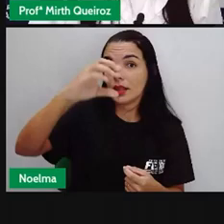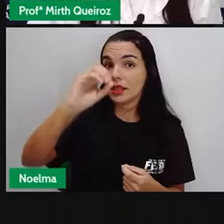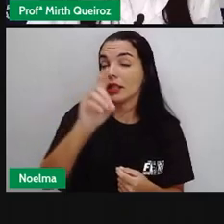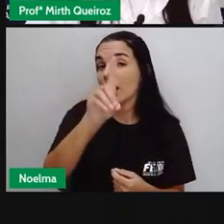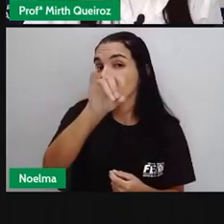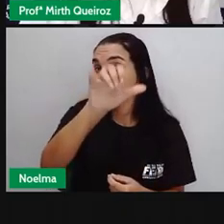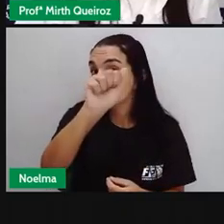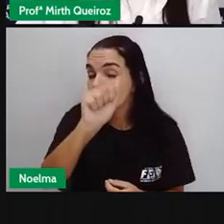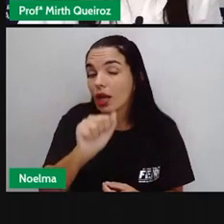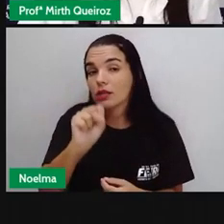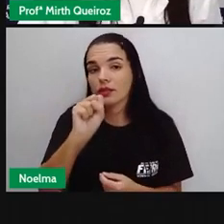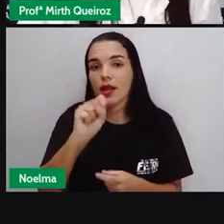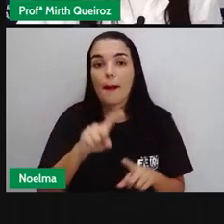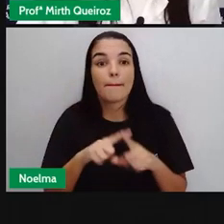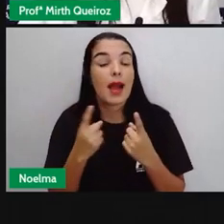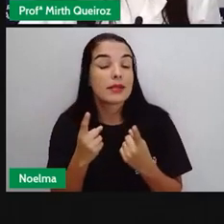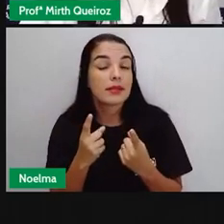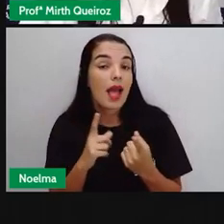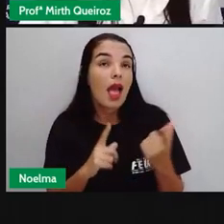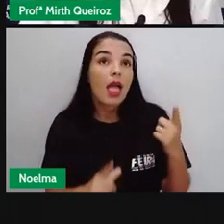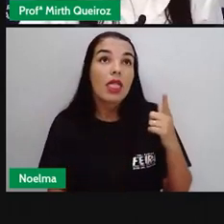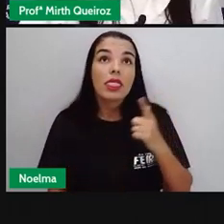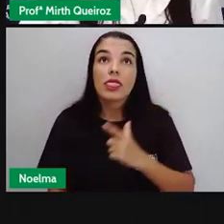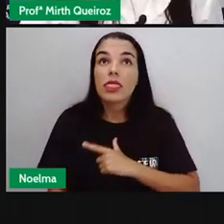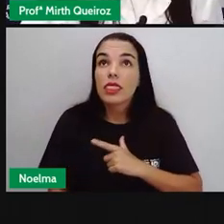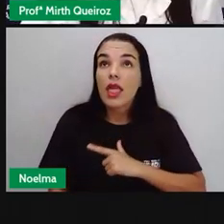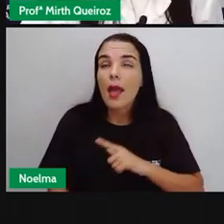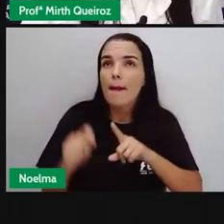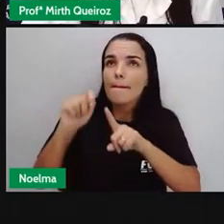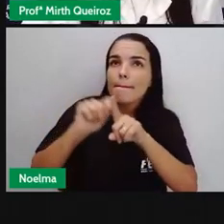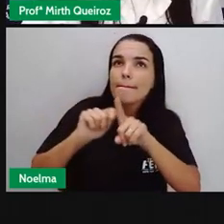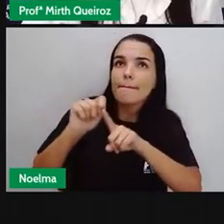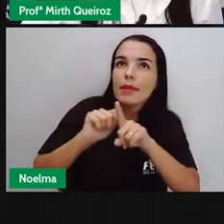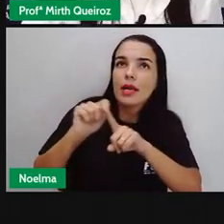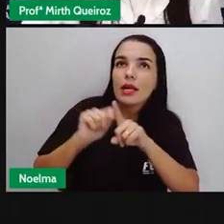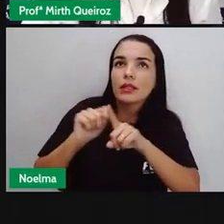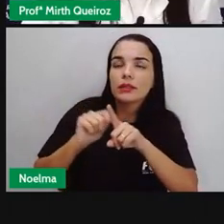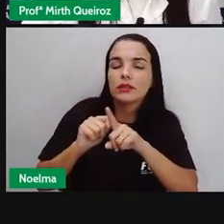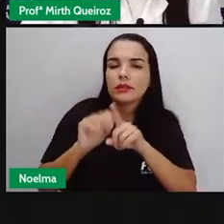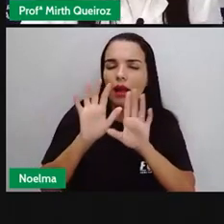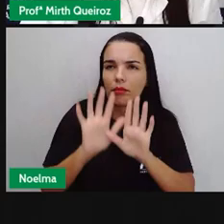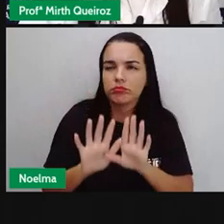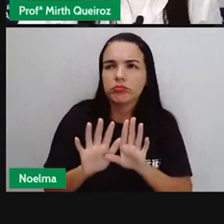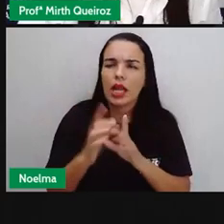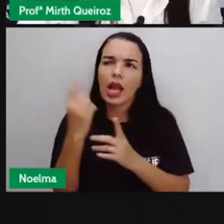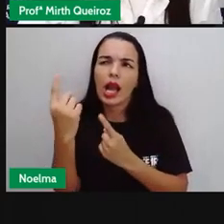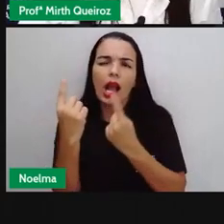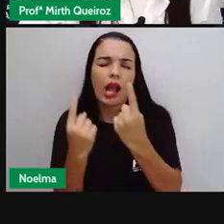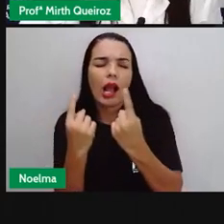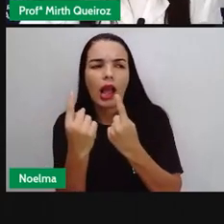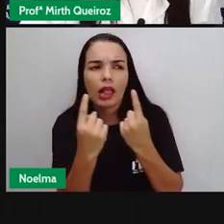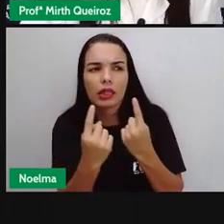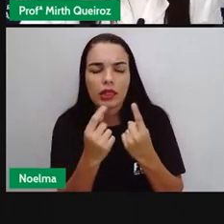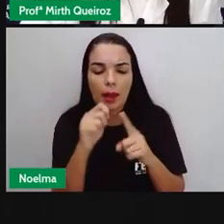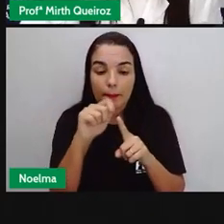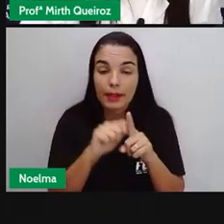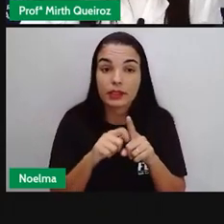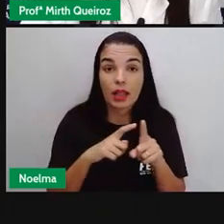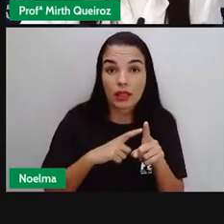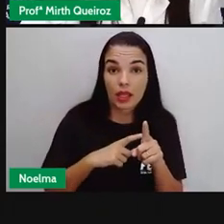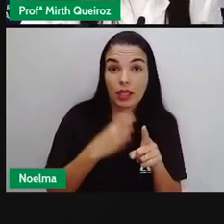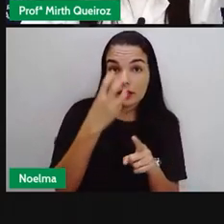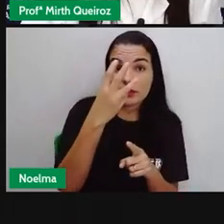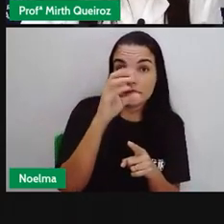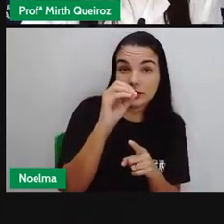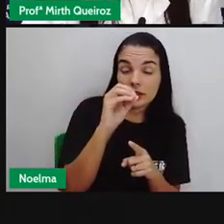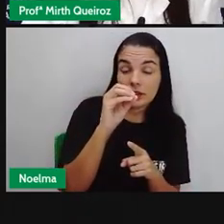Mas Se a gente analisar Cada mês Nós vamos ter meses Que